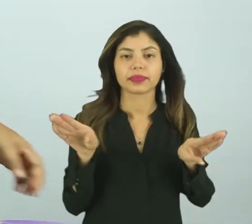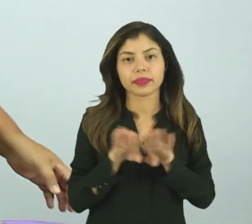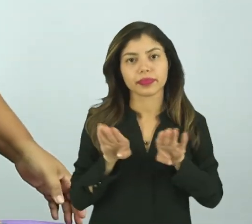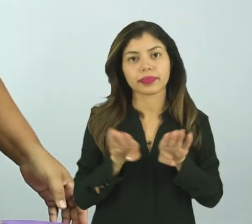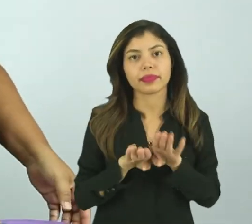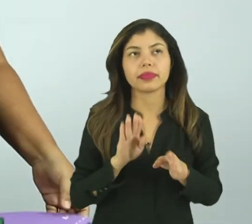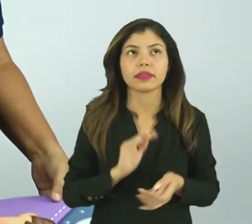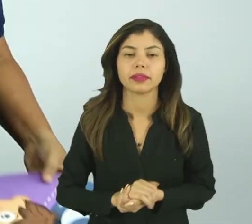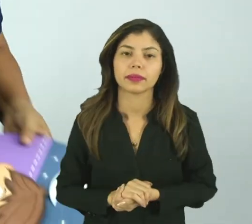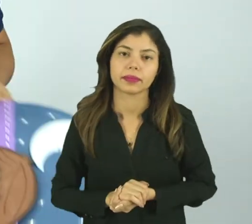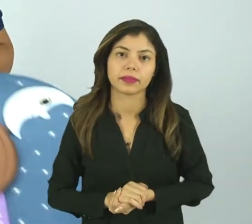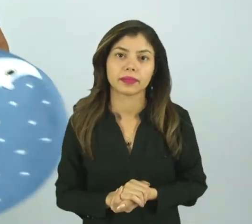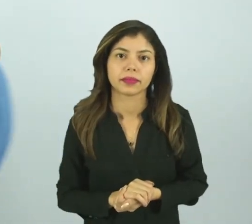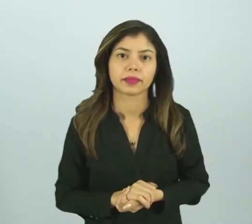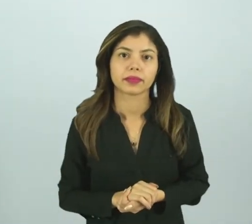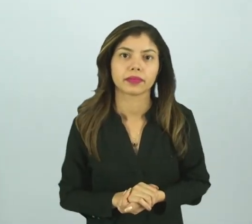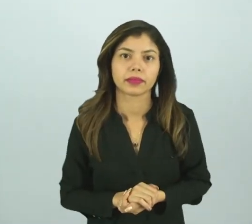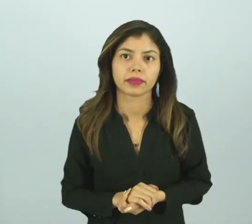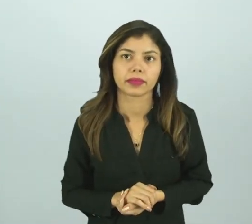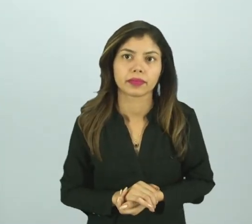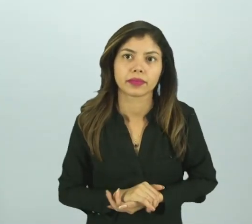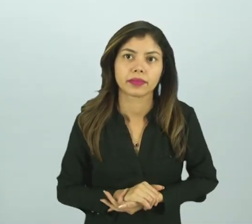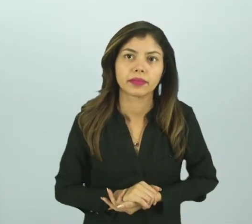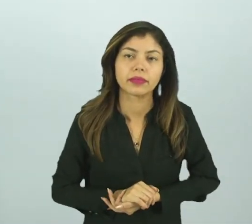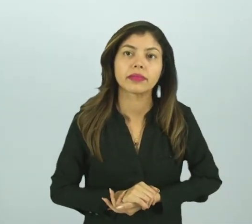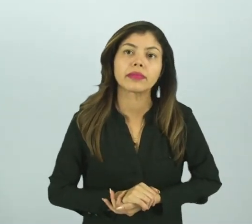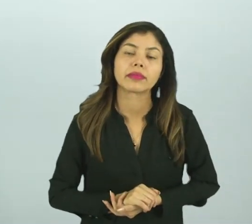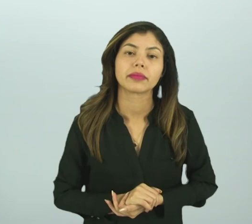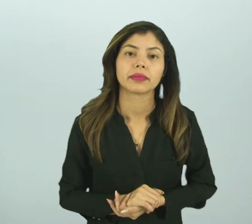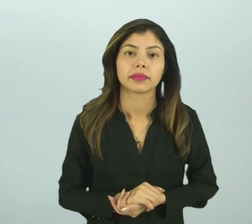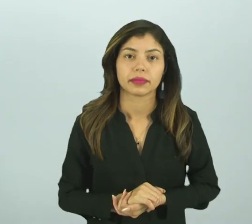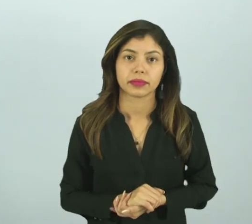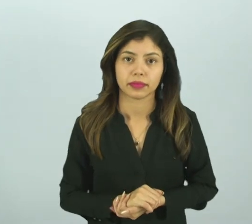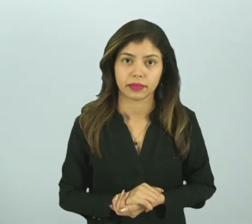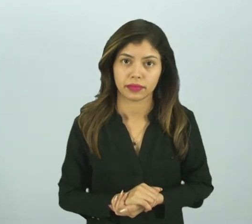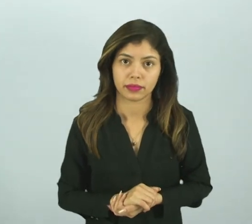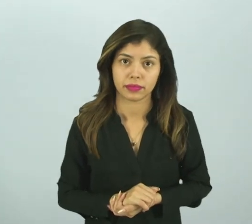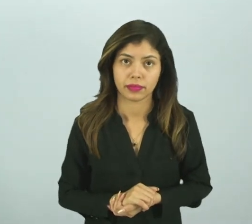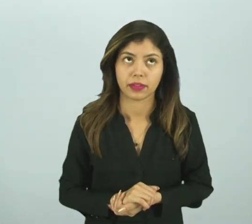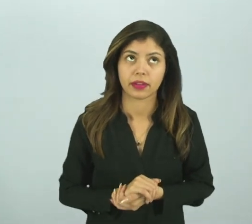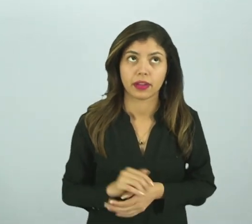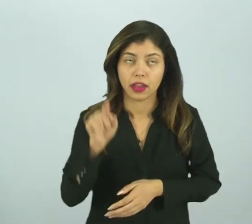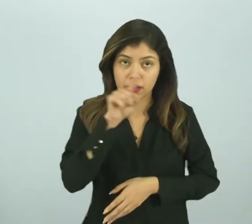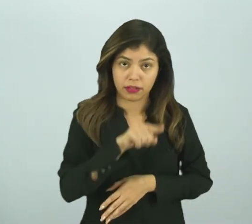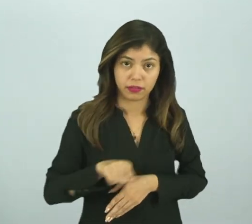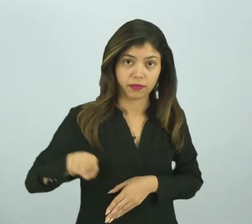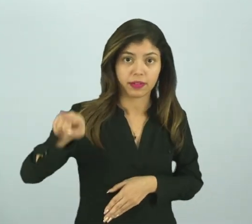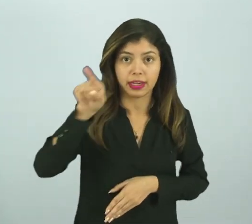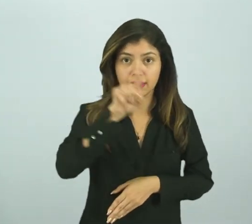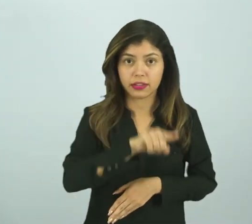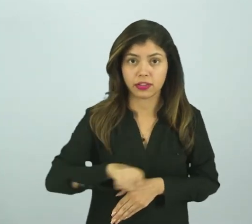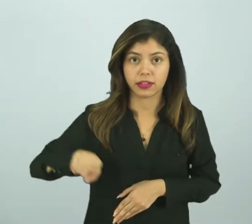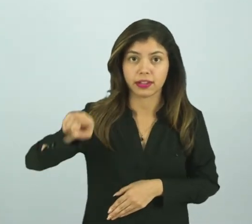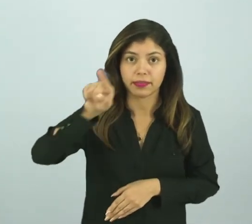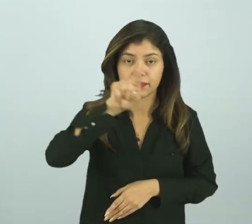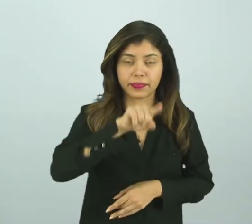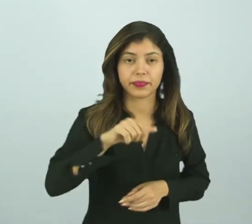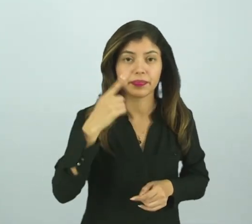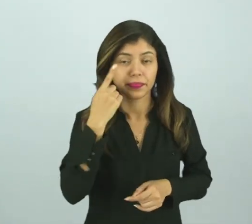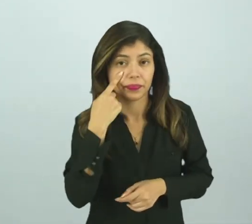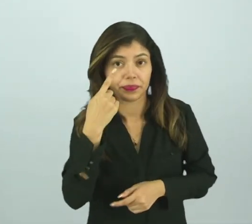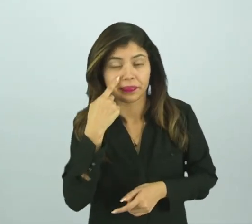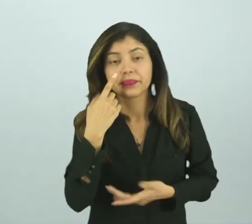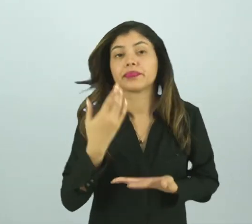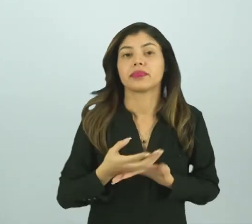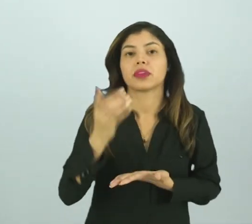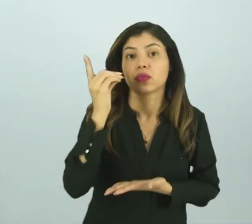essa roleta giratória, né? Para demonstrar